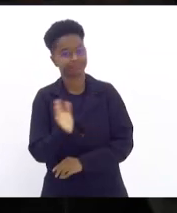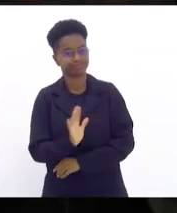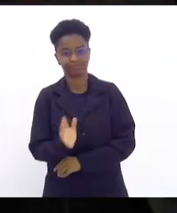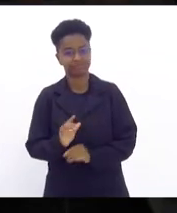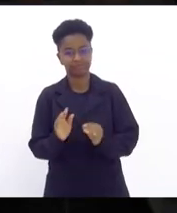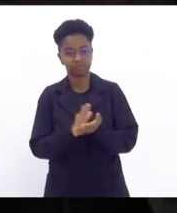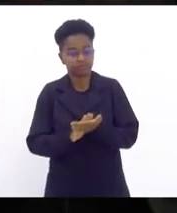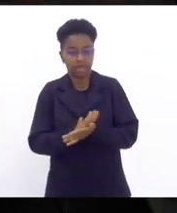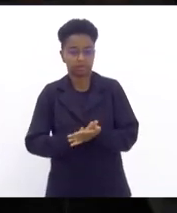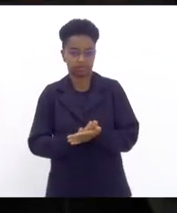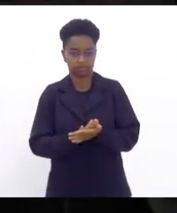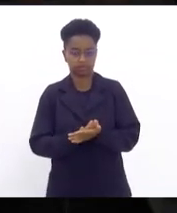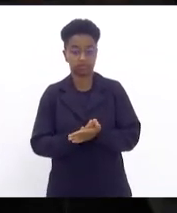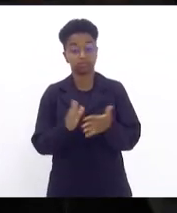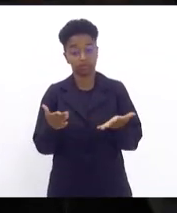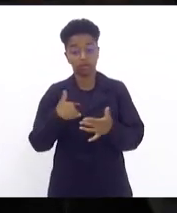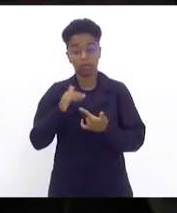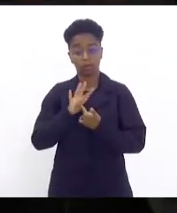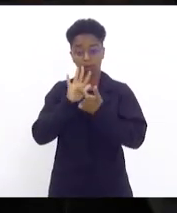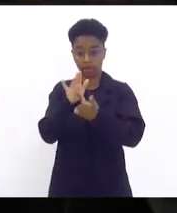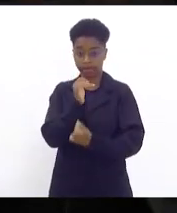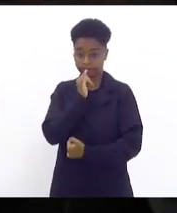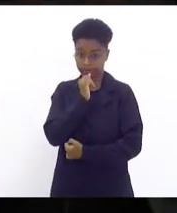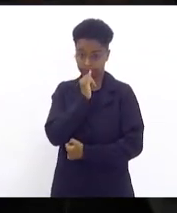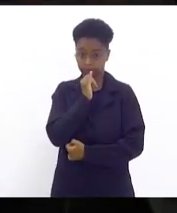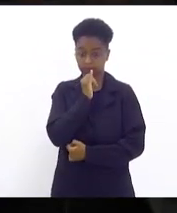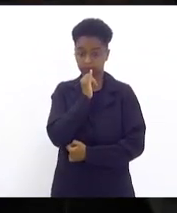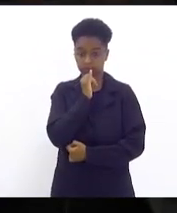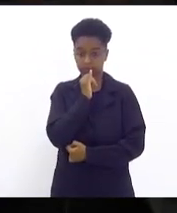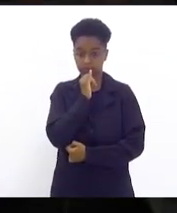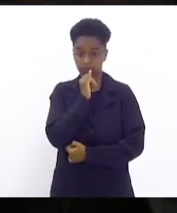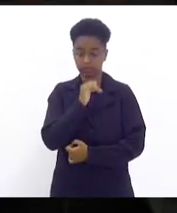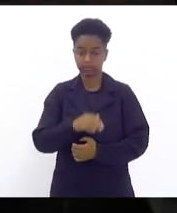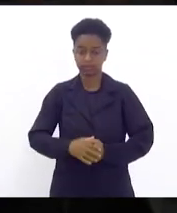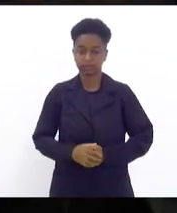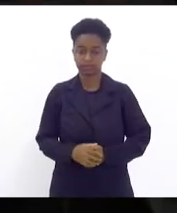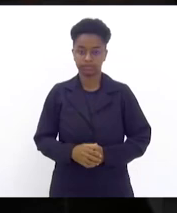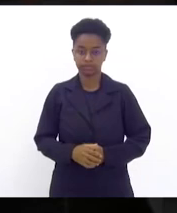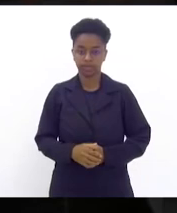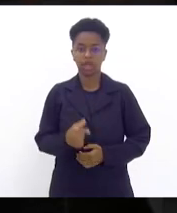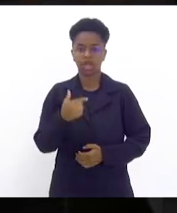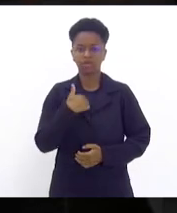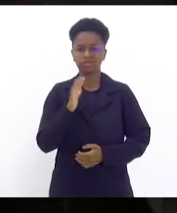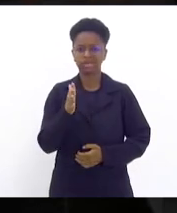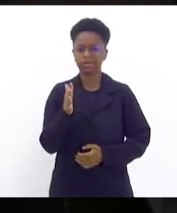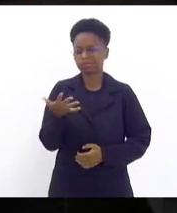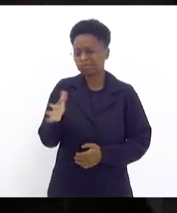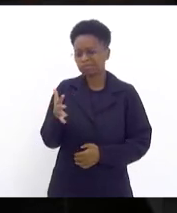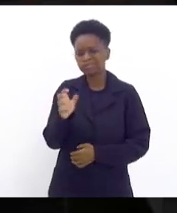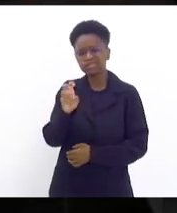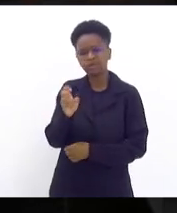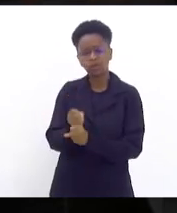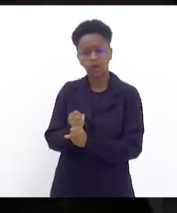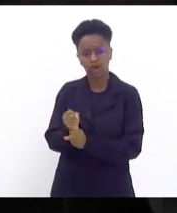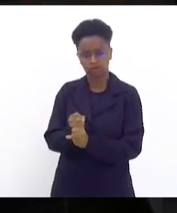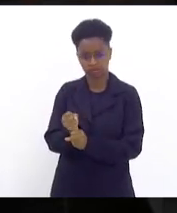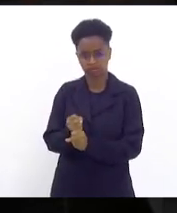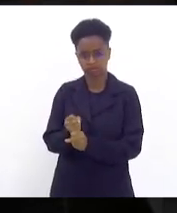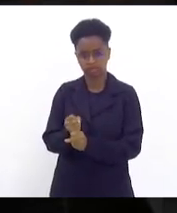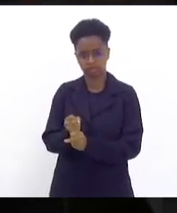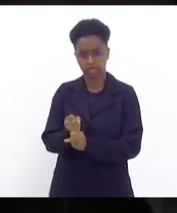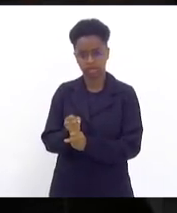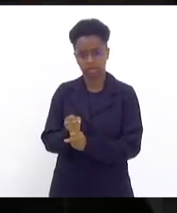Eu dou aqui um exemplo eu lutei aqui, deputada, uns cinco anos para